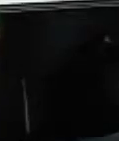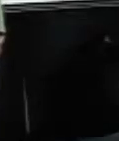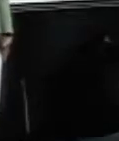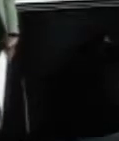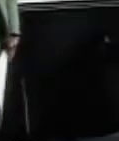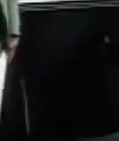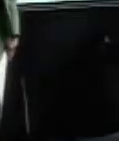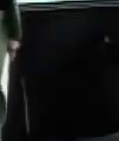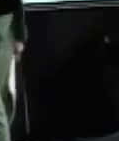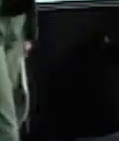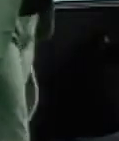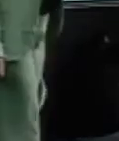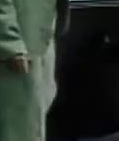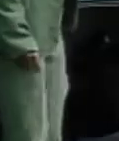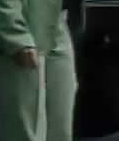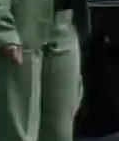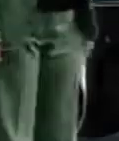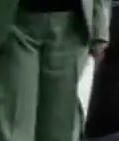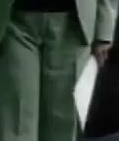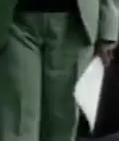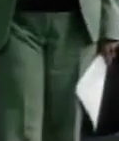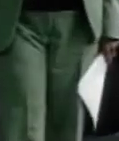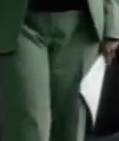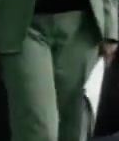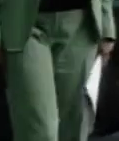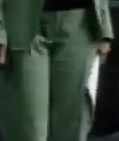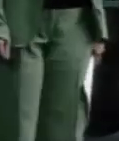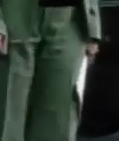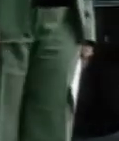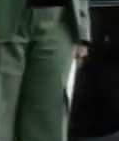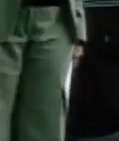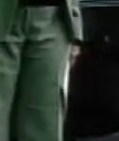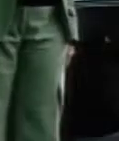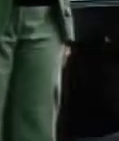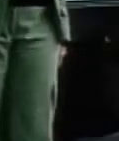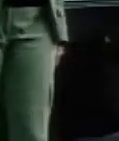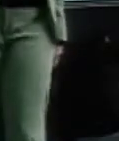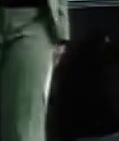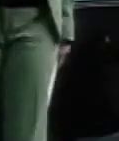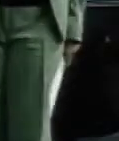E é possível aumentar o som. No primeiro momento, ele não disse nada.